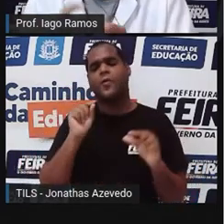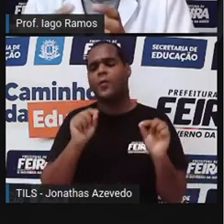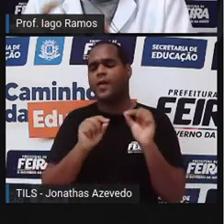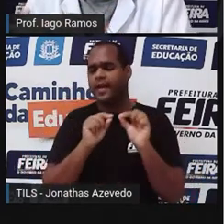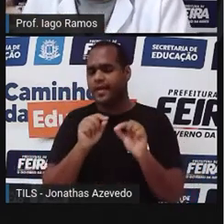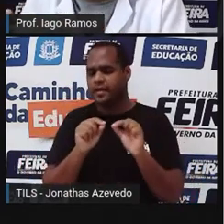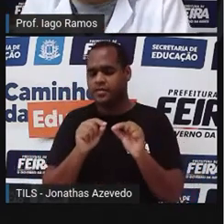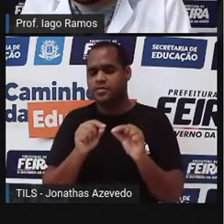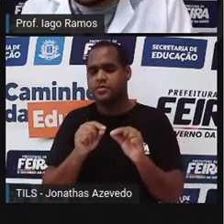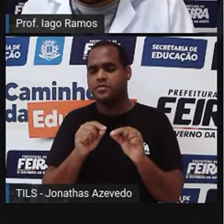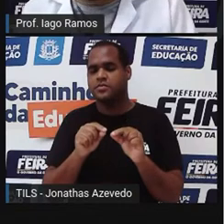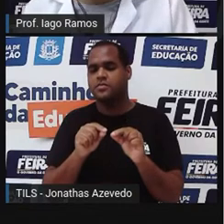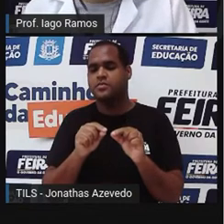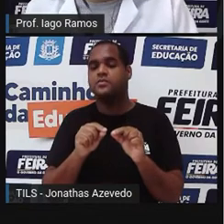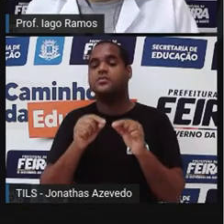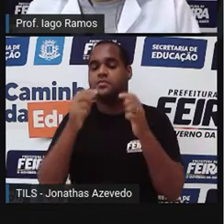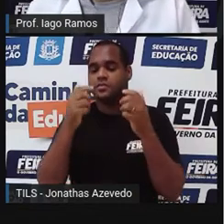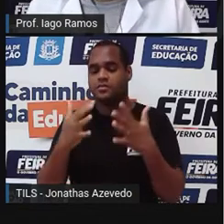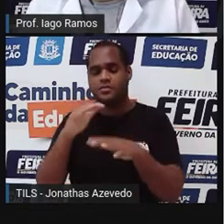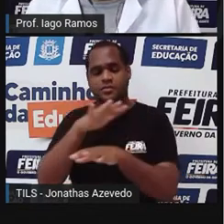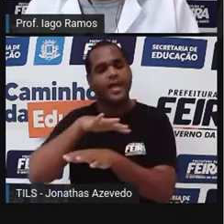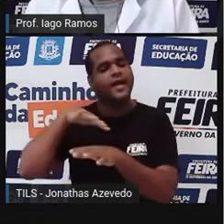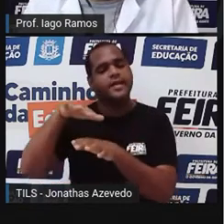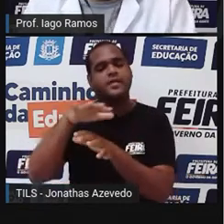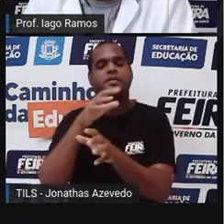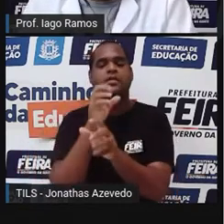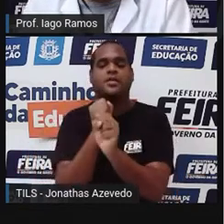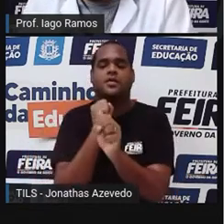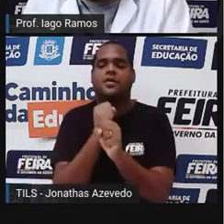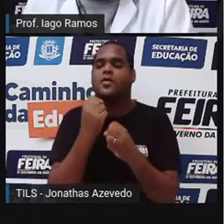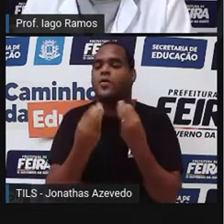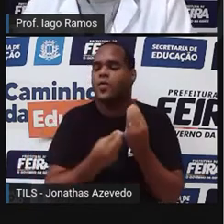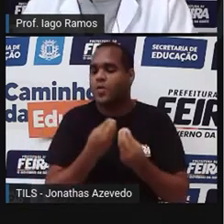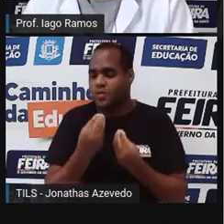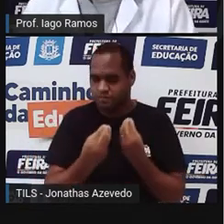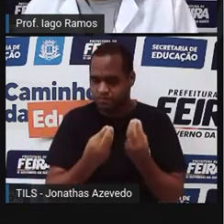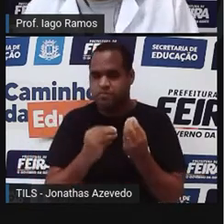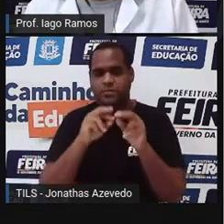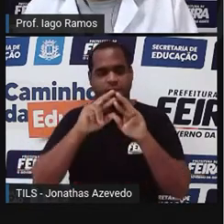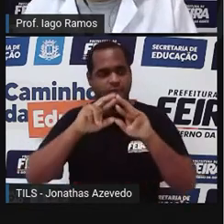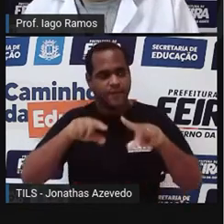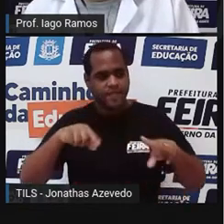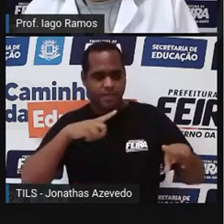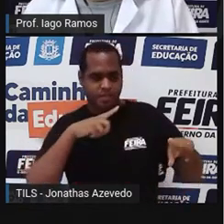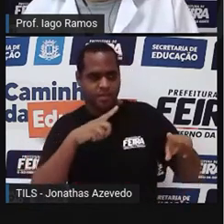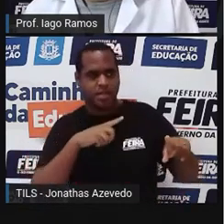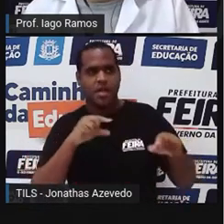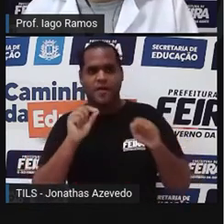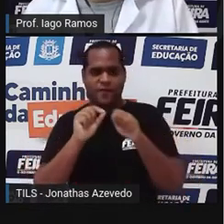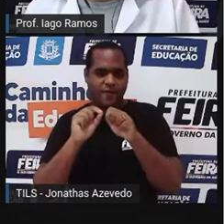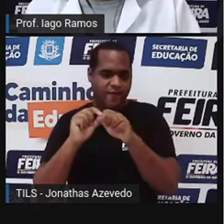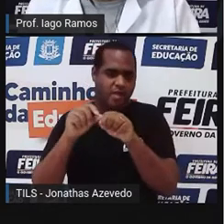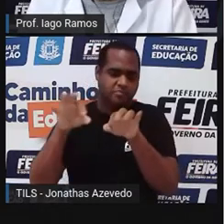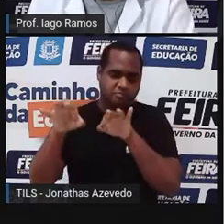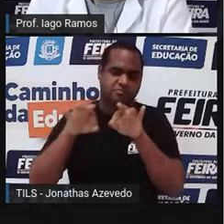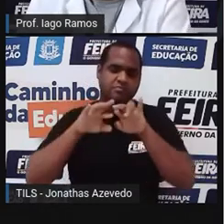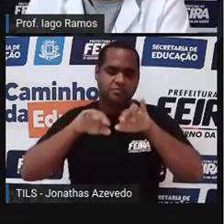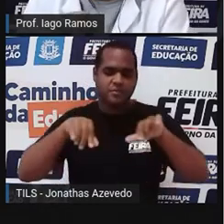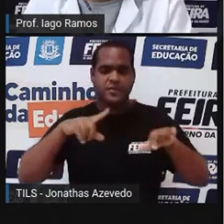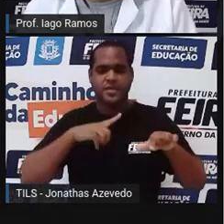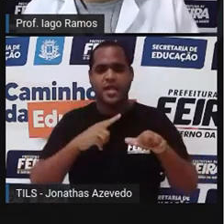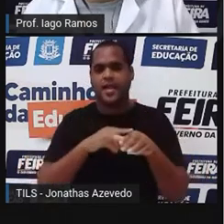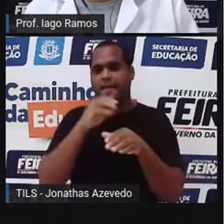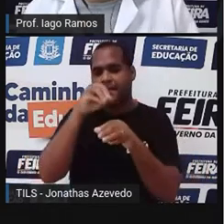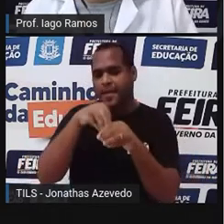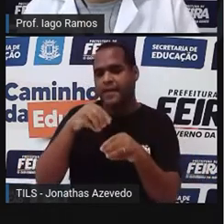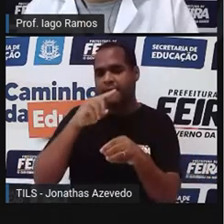chegar nessa maneira de calcular a área. Então, essas coisas nos fazem, aí nos colocam dentro